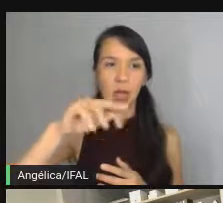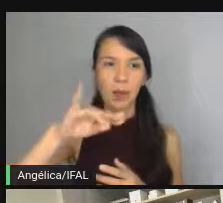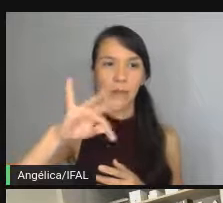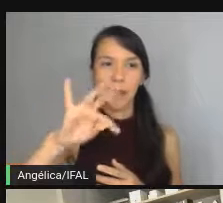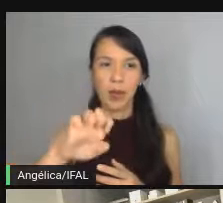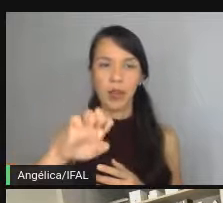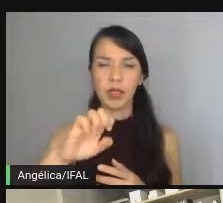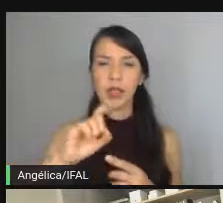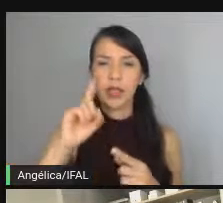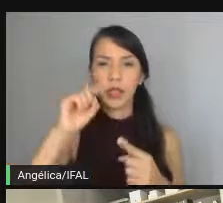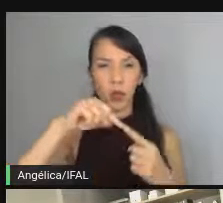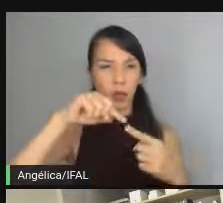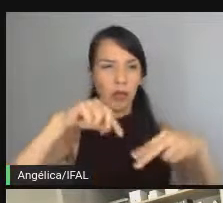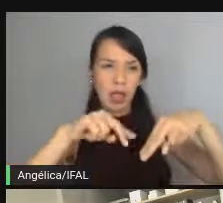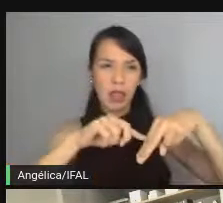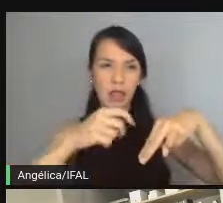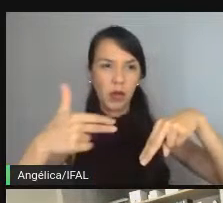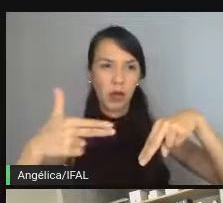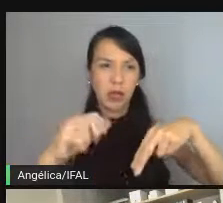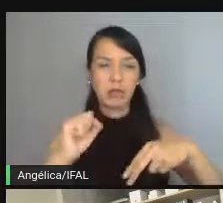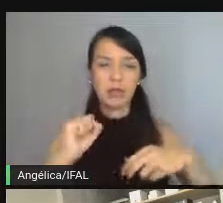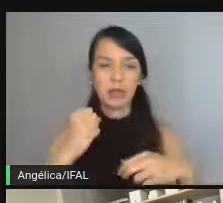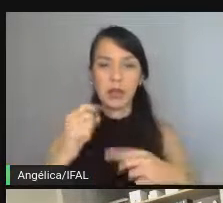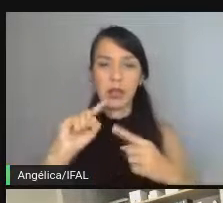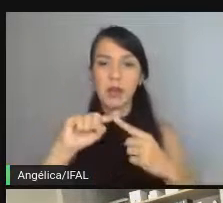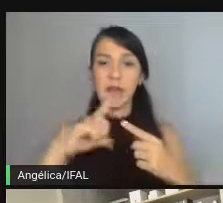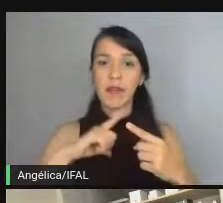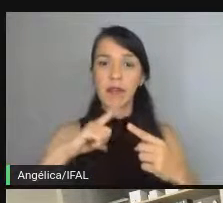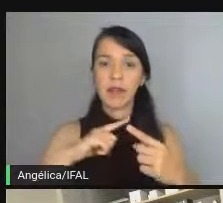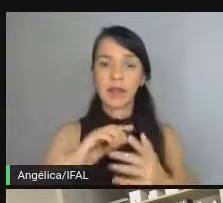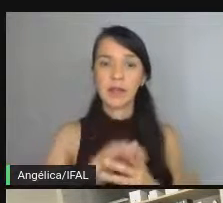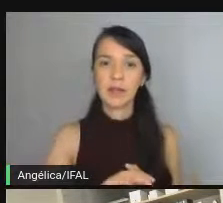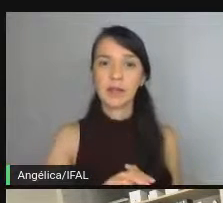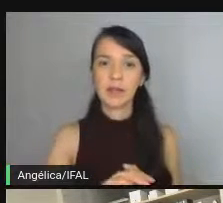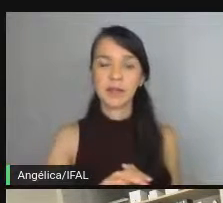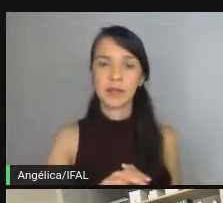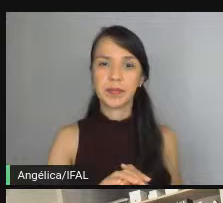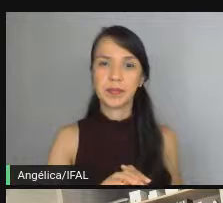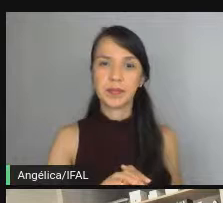endpoint, ele vai ter o request dele,